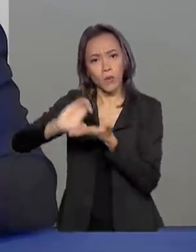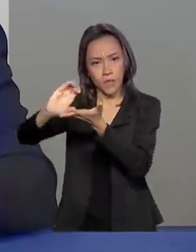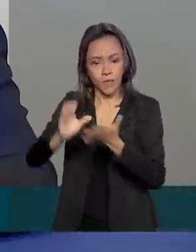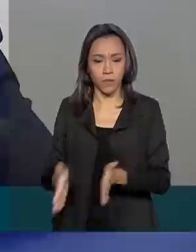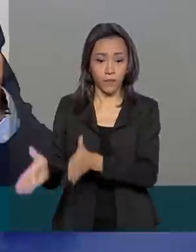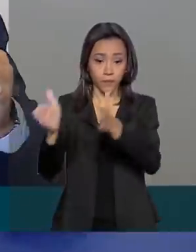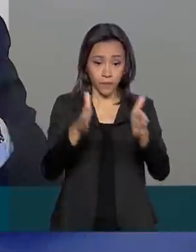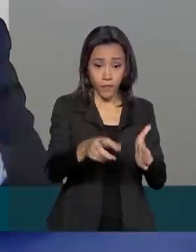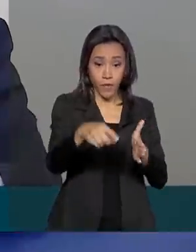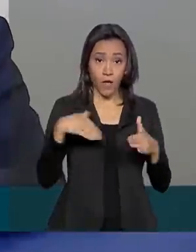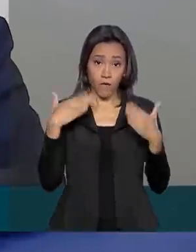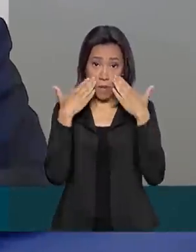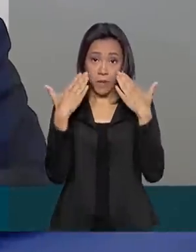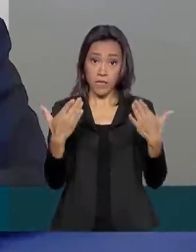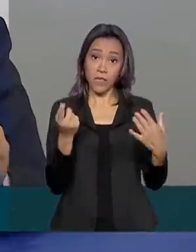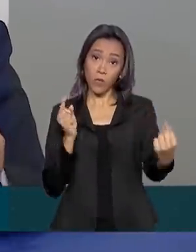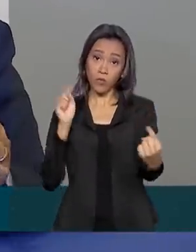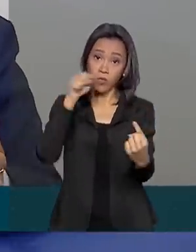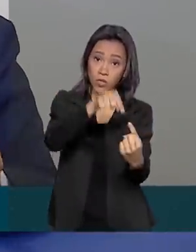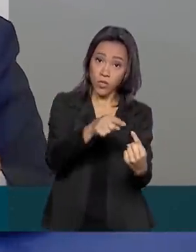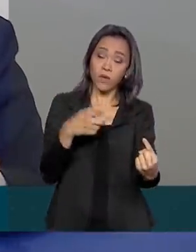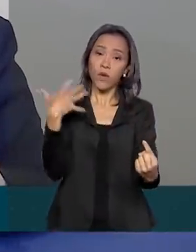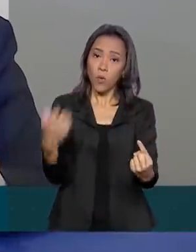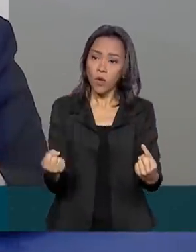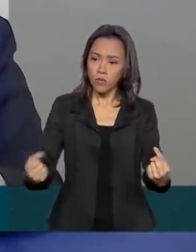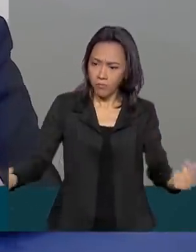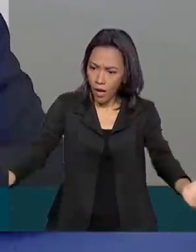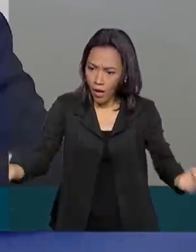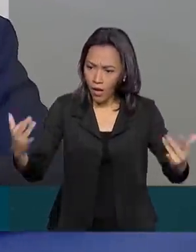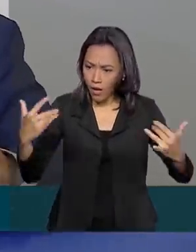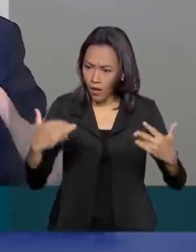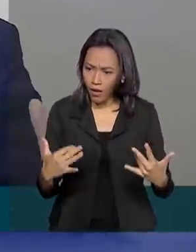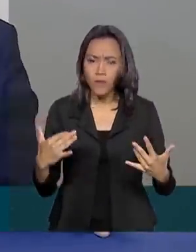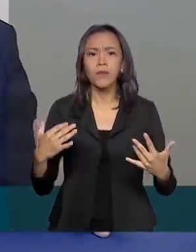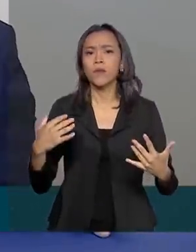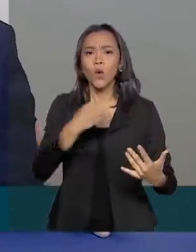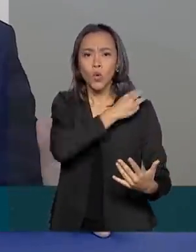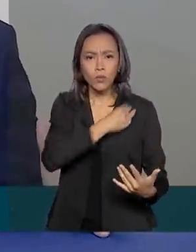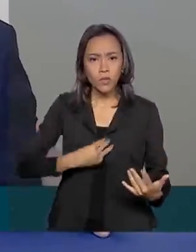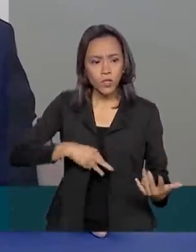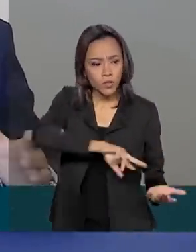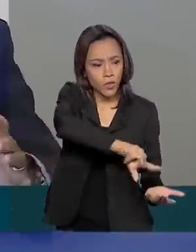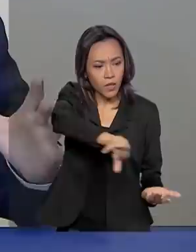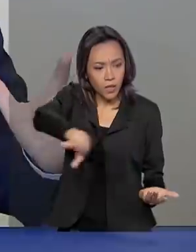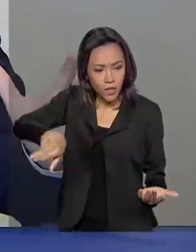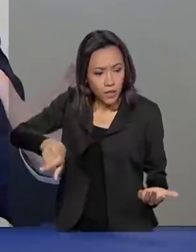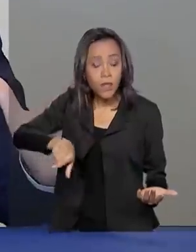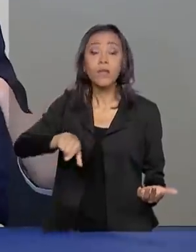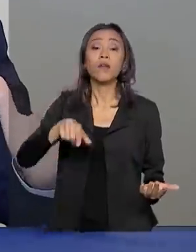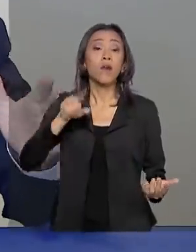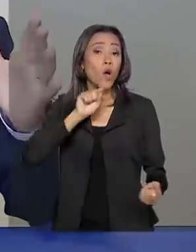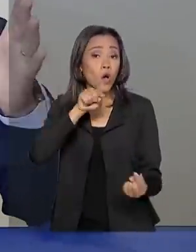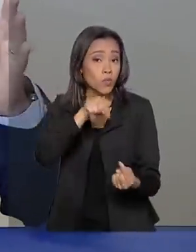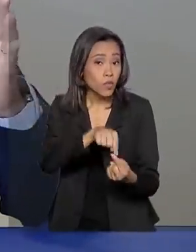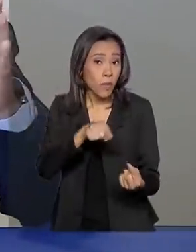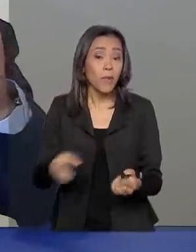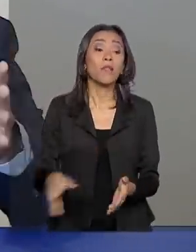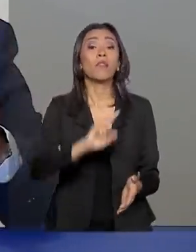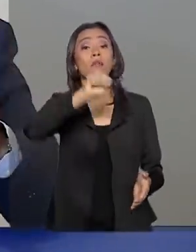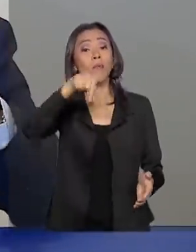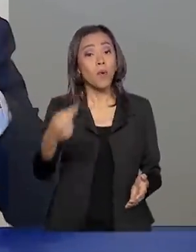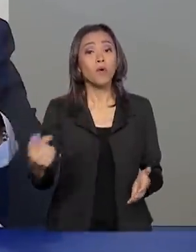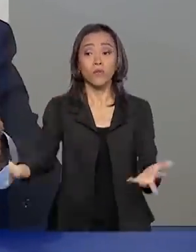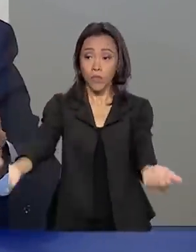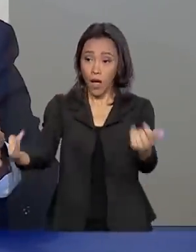as metas. Quando eu ajustar isso com os ministros, nessa reunião do dia 25, aí eu vou para os governadores. Ó, temos condições de fazer